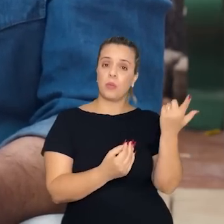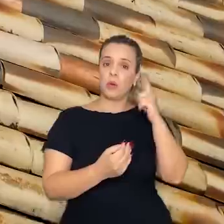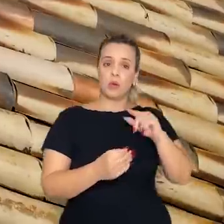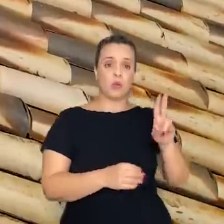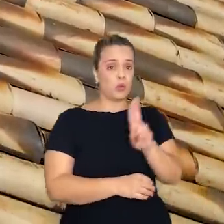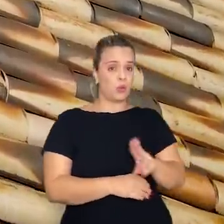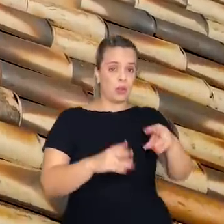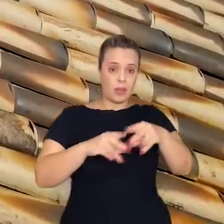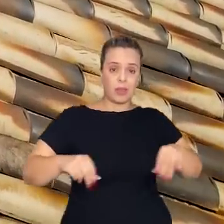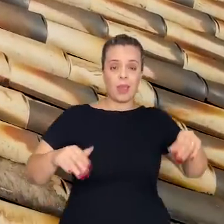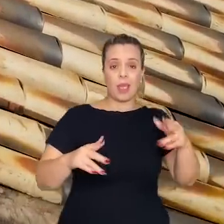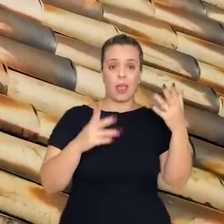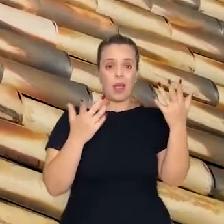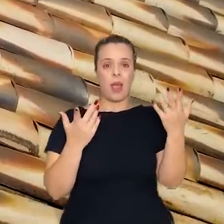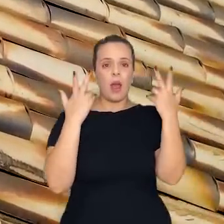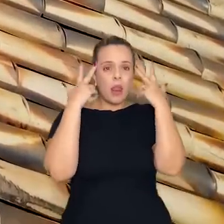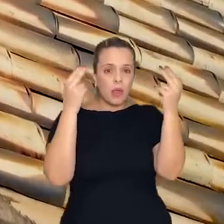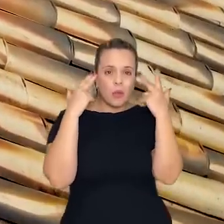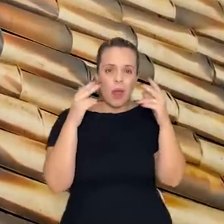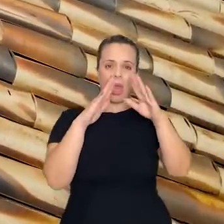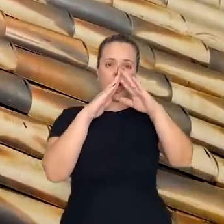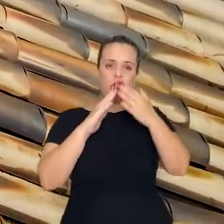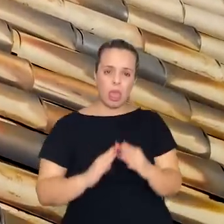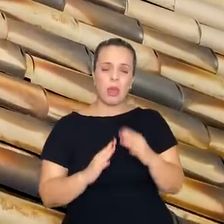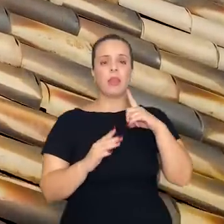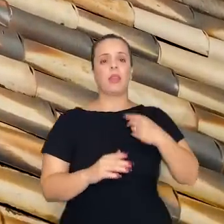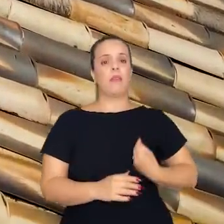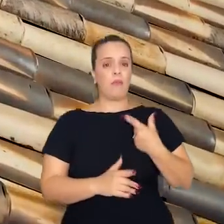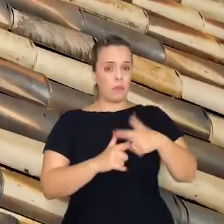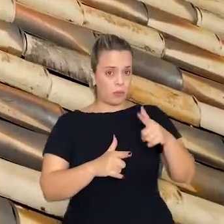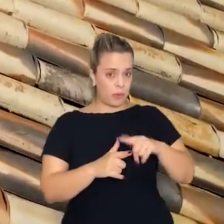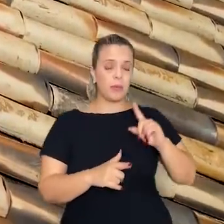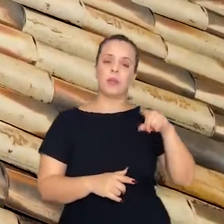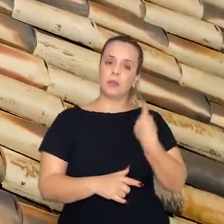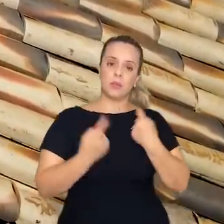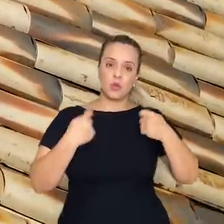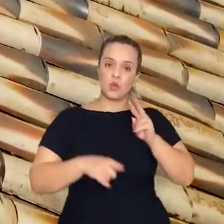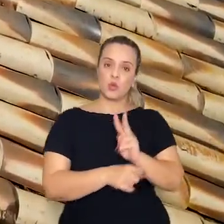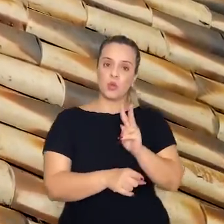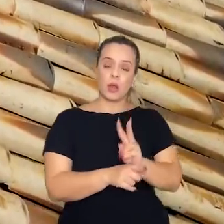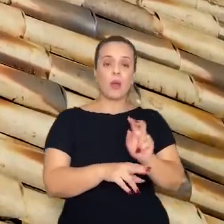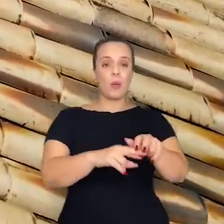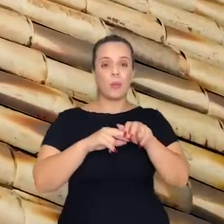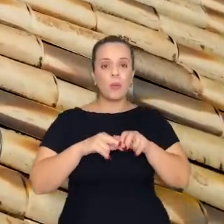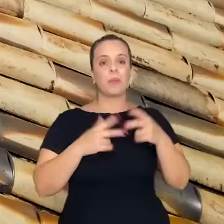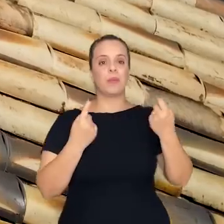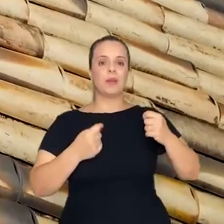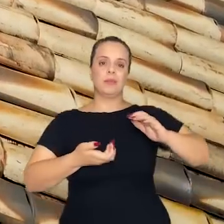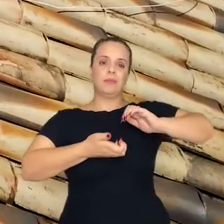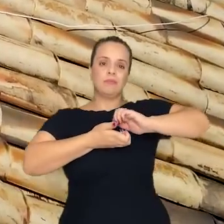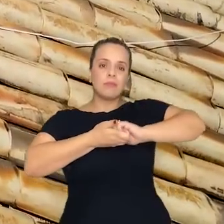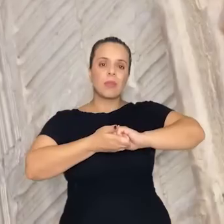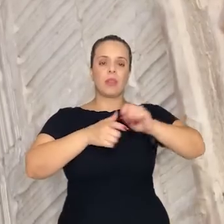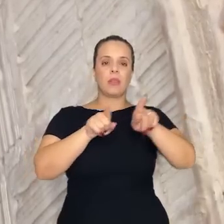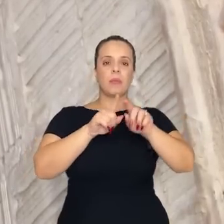crua vir a ruir e ter problemas, que é o que a gente precisa, inclusive, tomar muito cuidado, é em relação à questão da cobertura e de